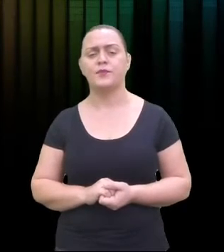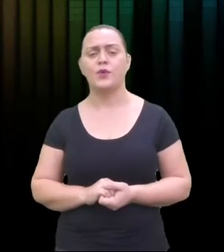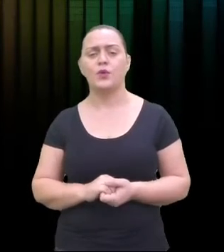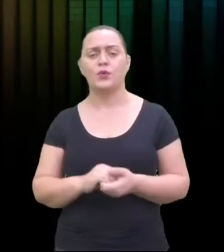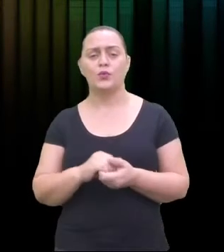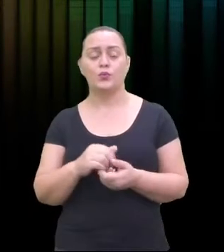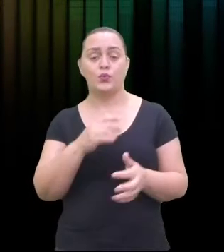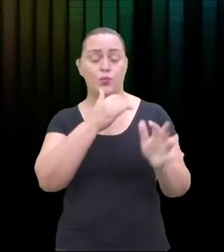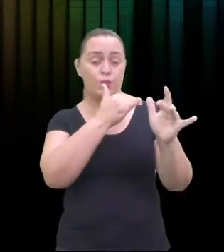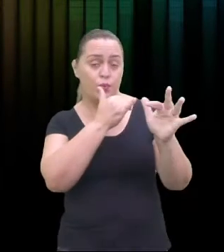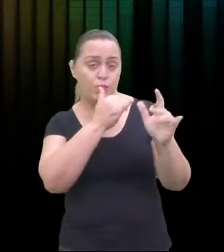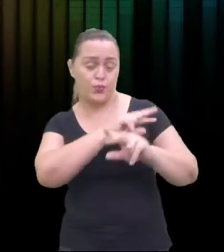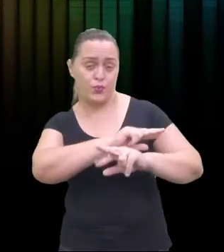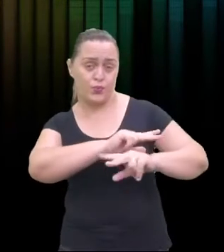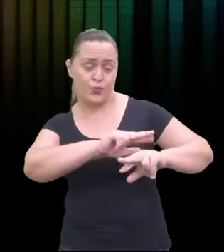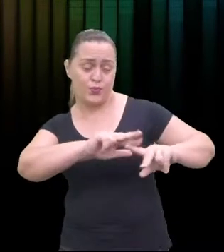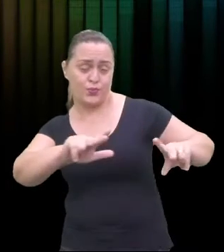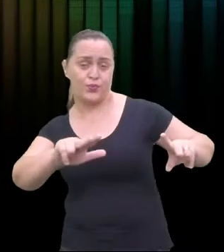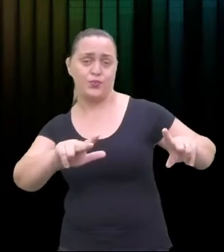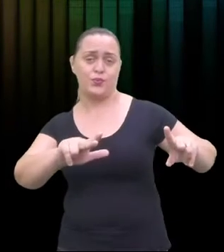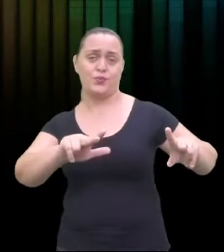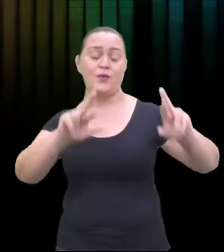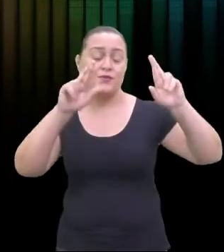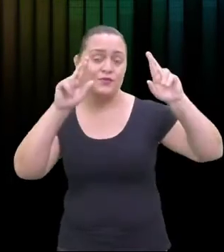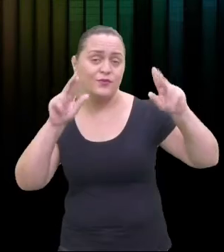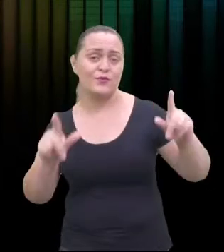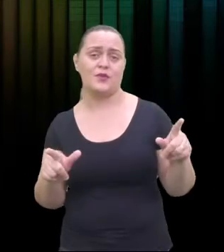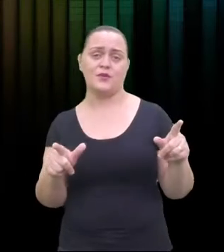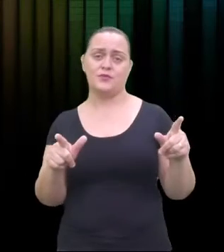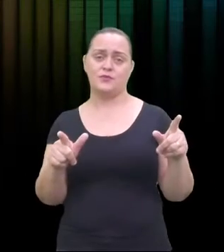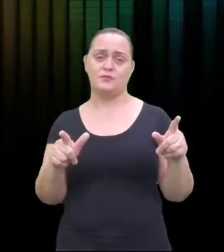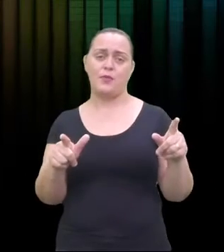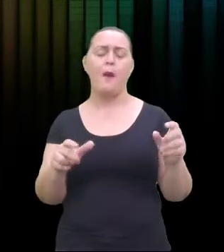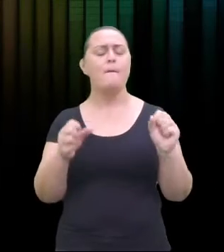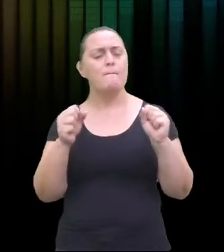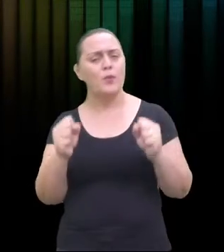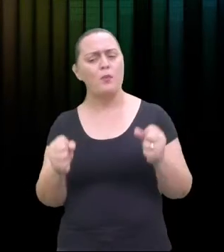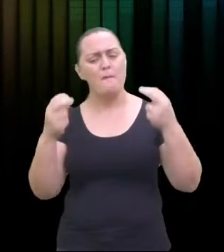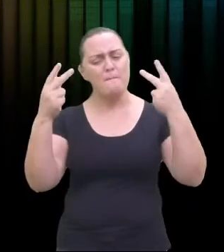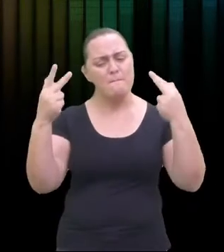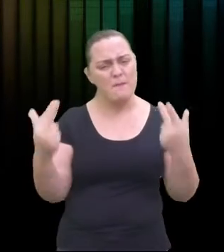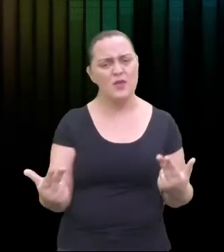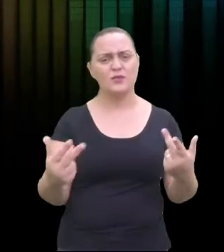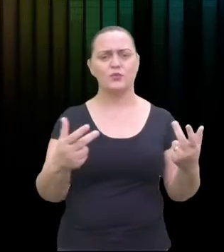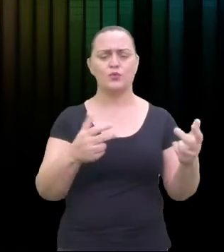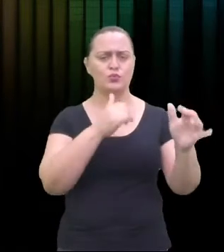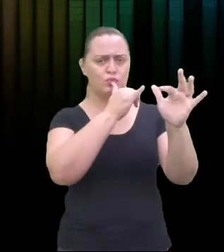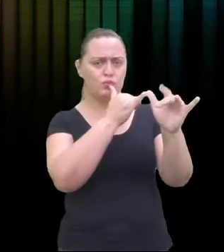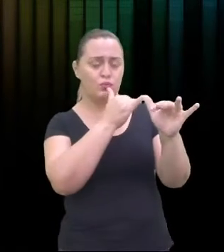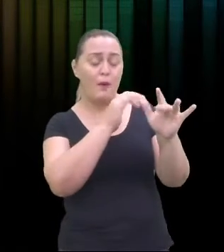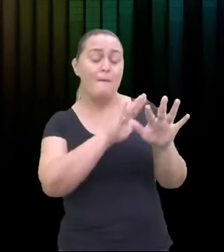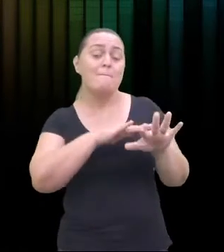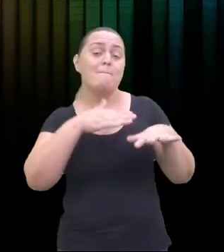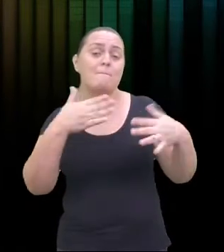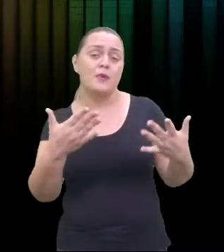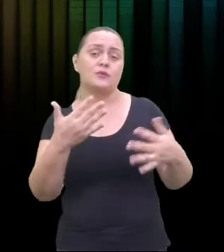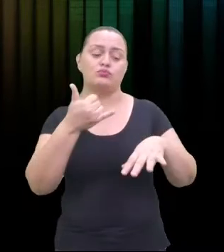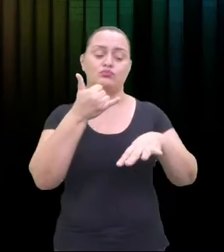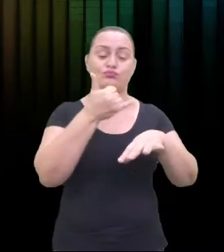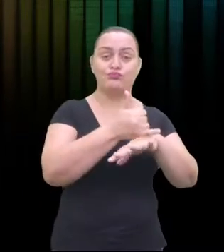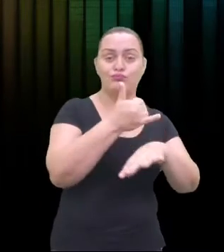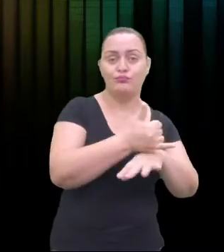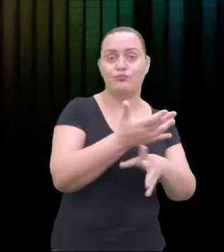instrumentos, eles diferenciam os sons, mesmo sendo o mesmo instrumento, se for feito da madeira ou feito